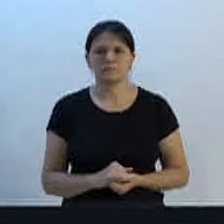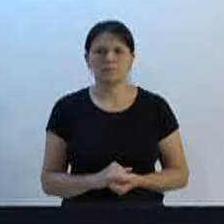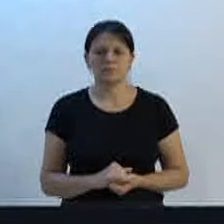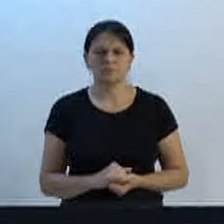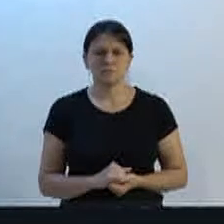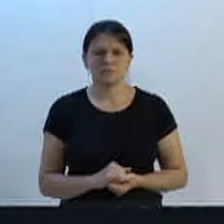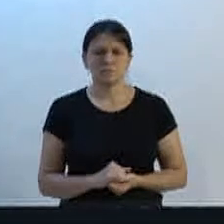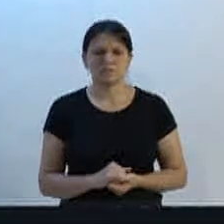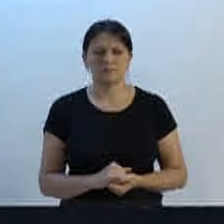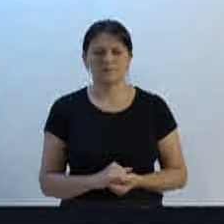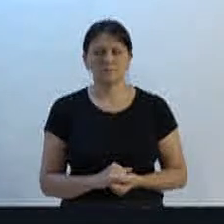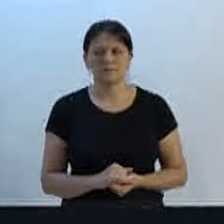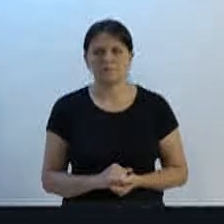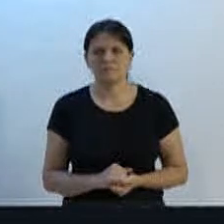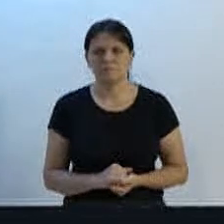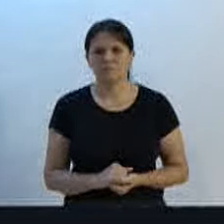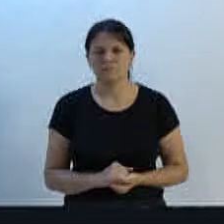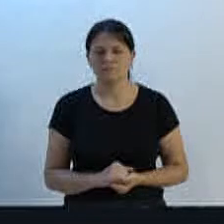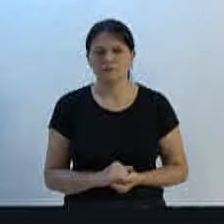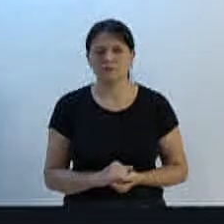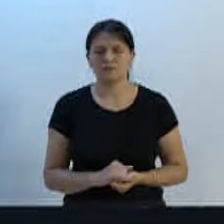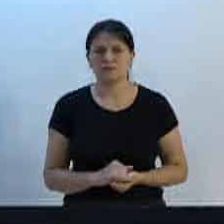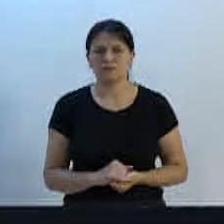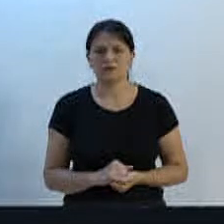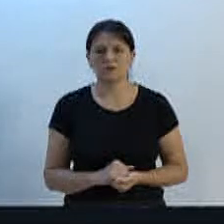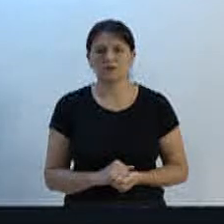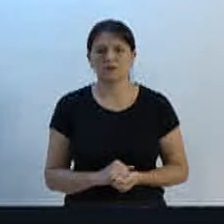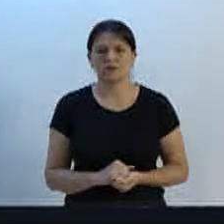A tela